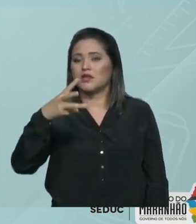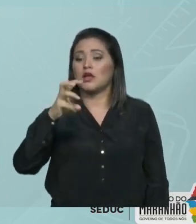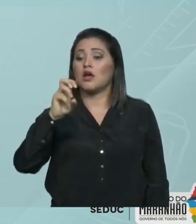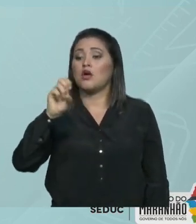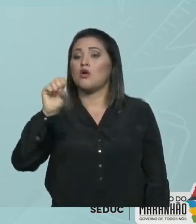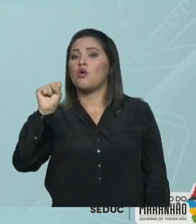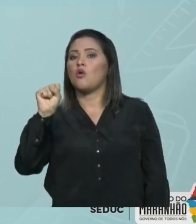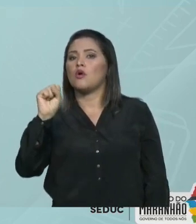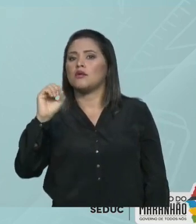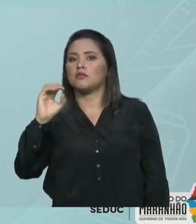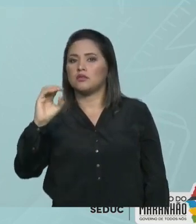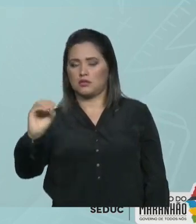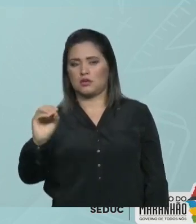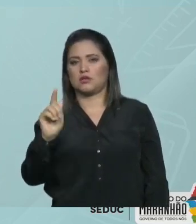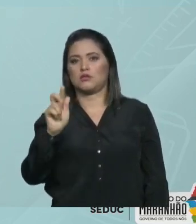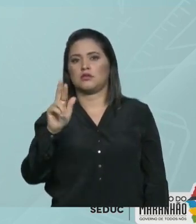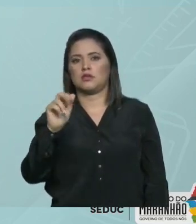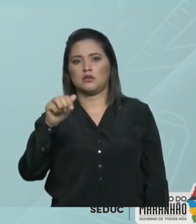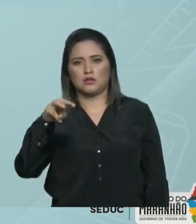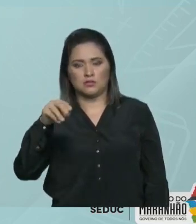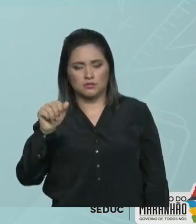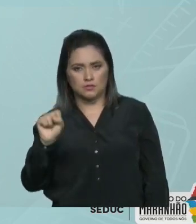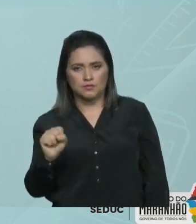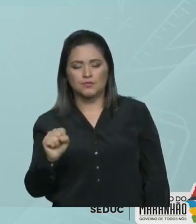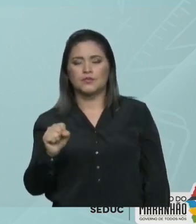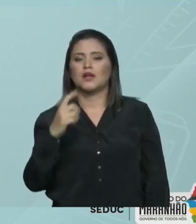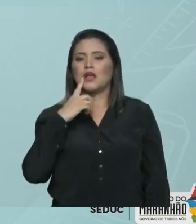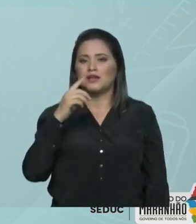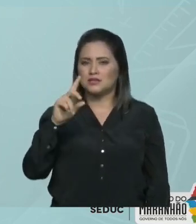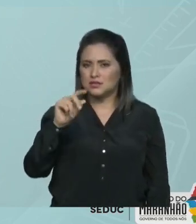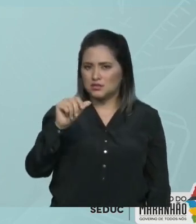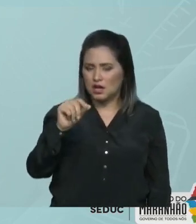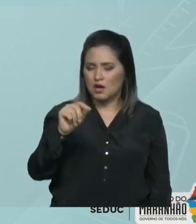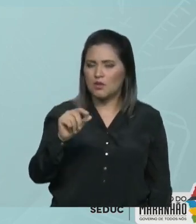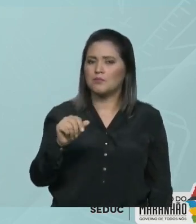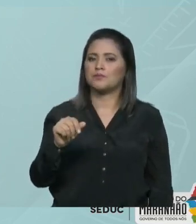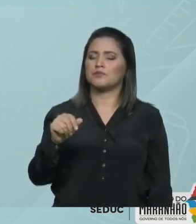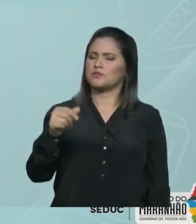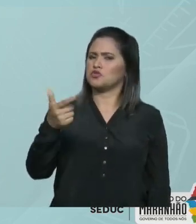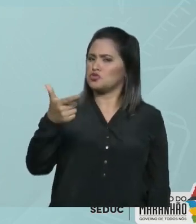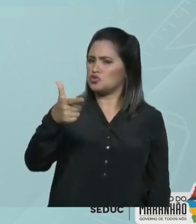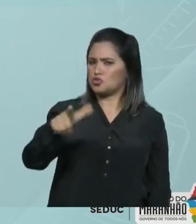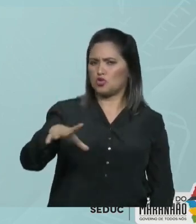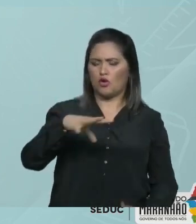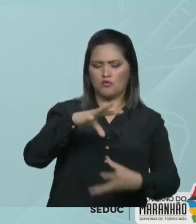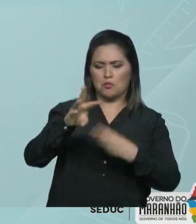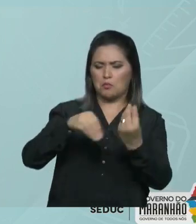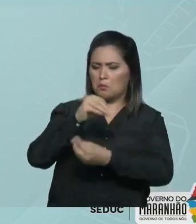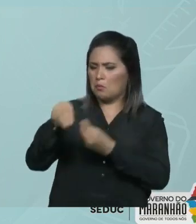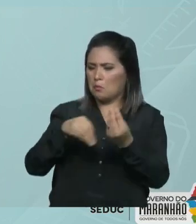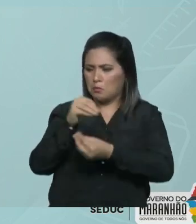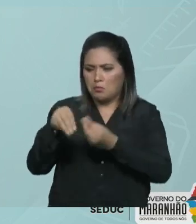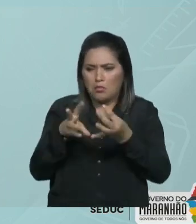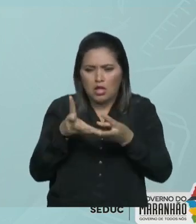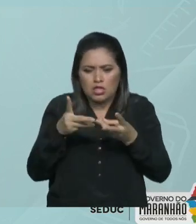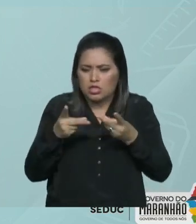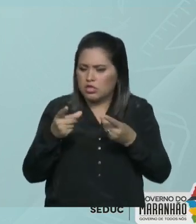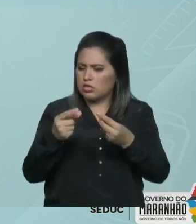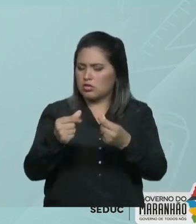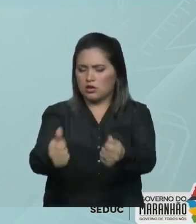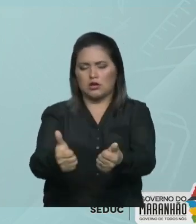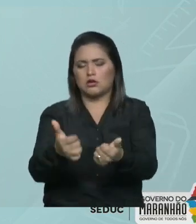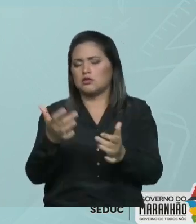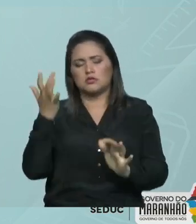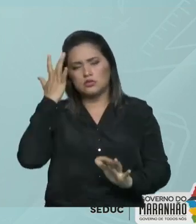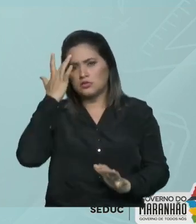gramas de sal de cozinha E mais uma vez eu consegui dissolver totalmente o sal naquela quantidade padrão de